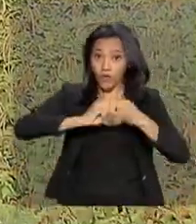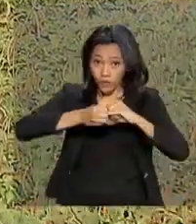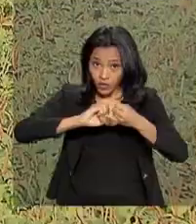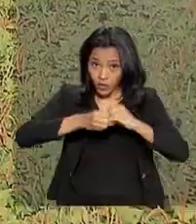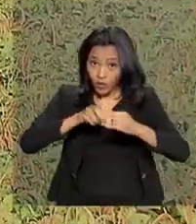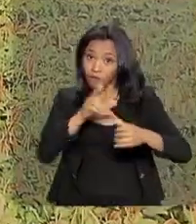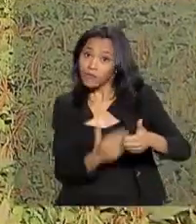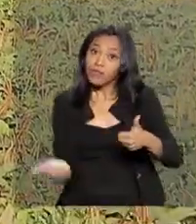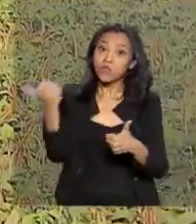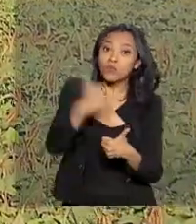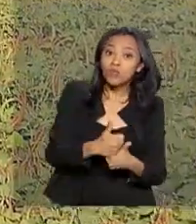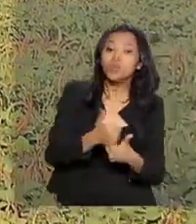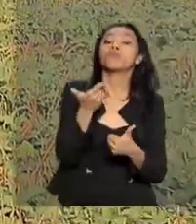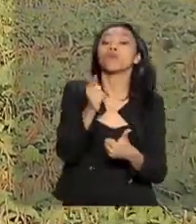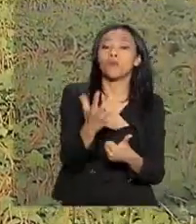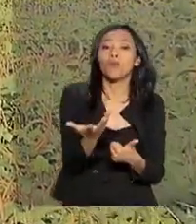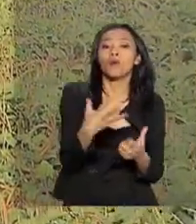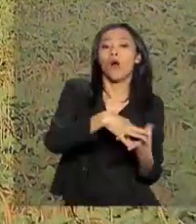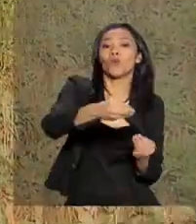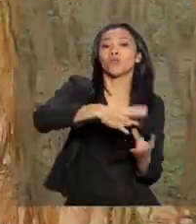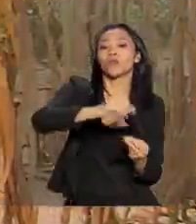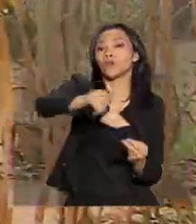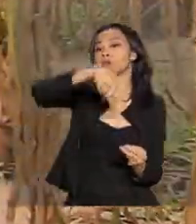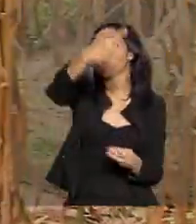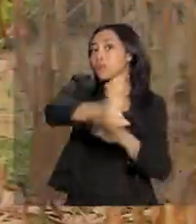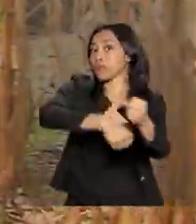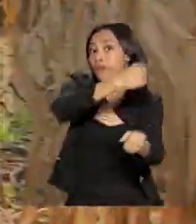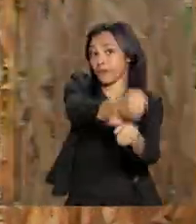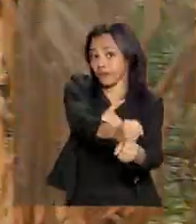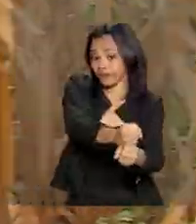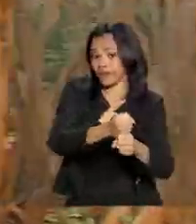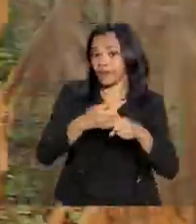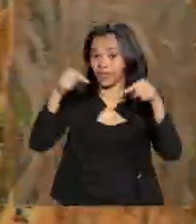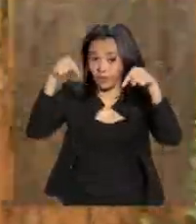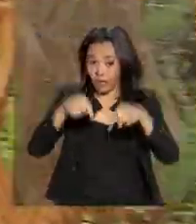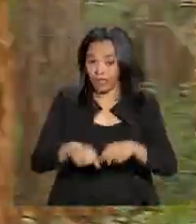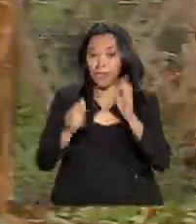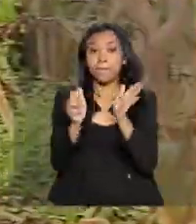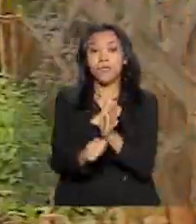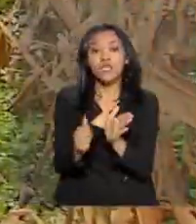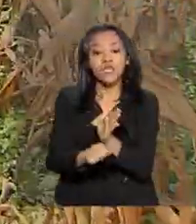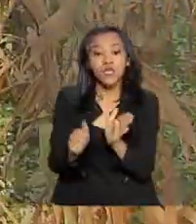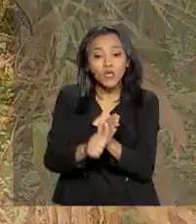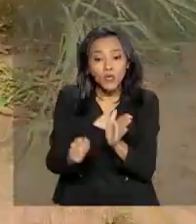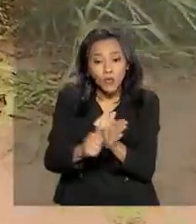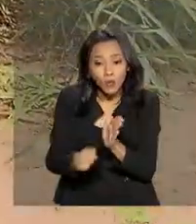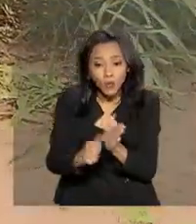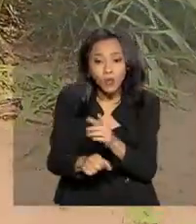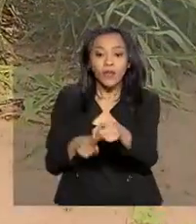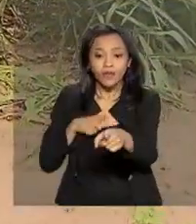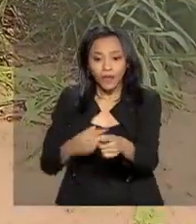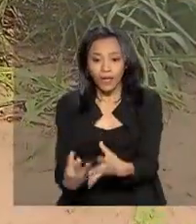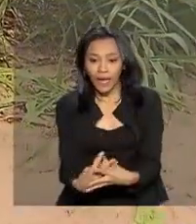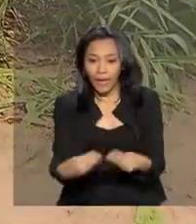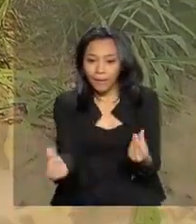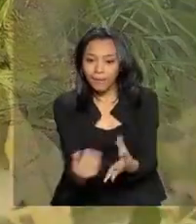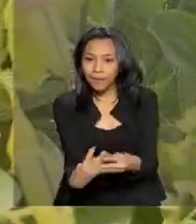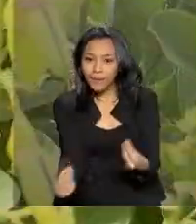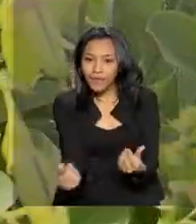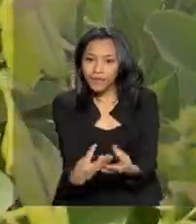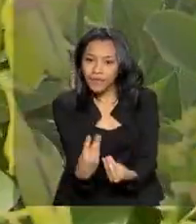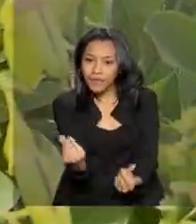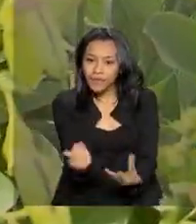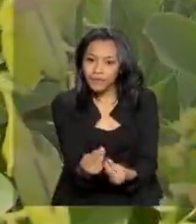substituída pela do algodão no ano que vem. Aqui, a plantação de milho está intercalada com capim braquiária e